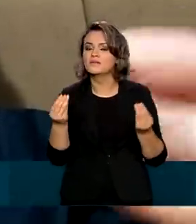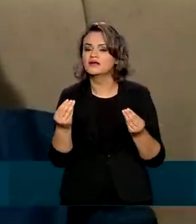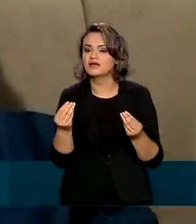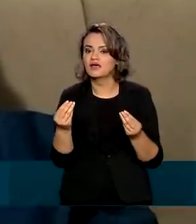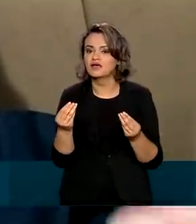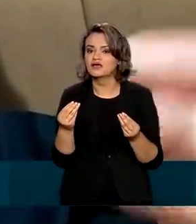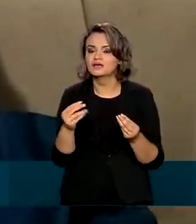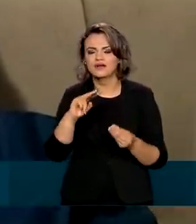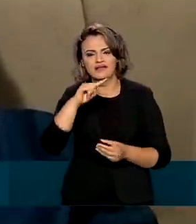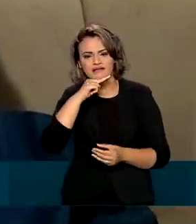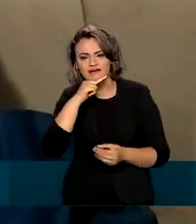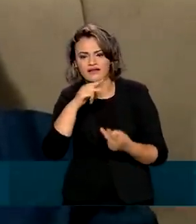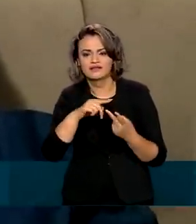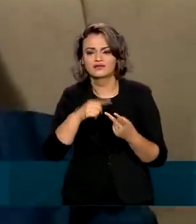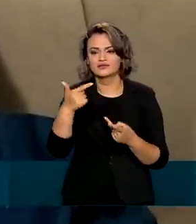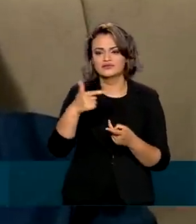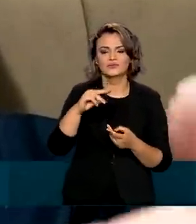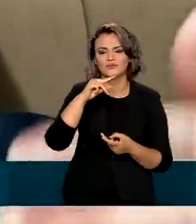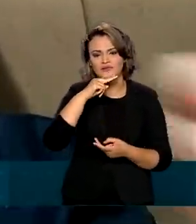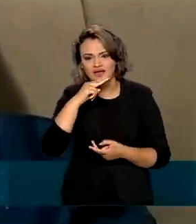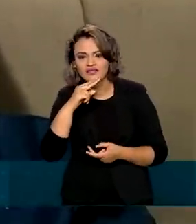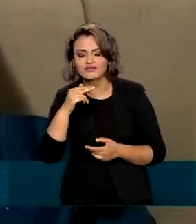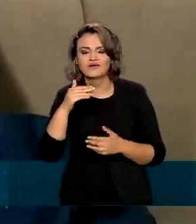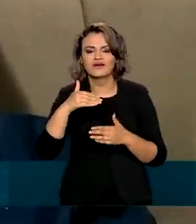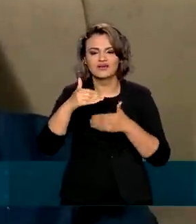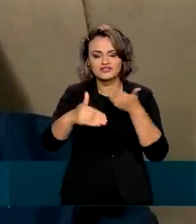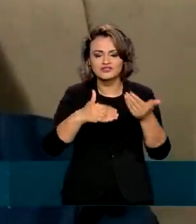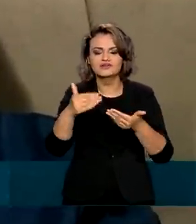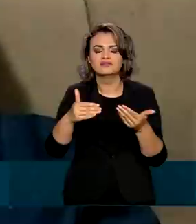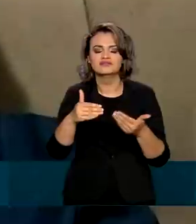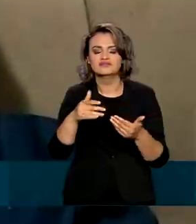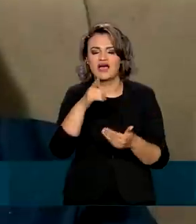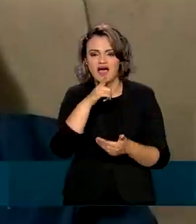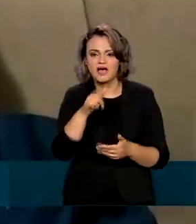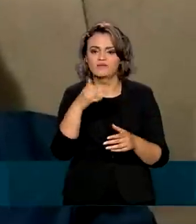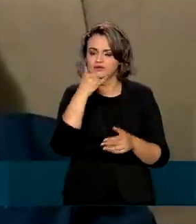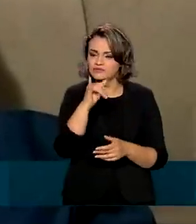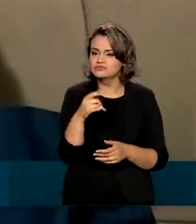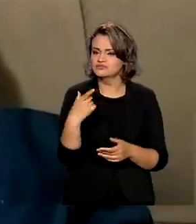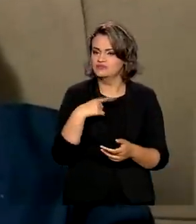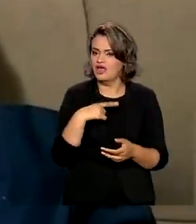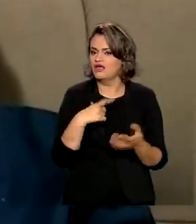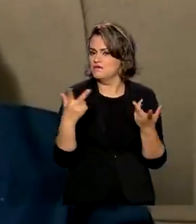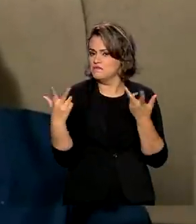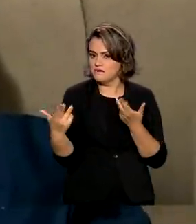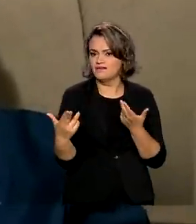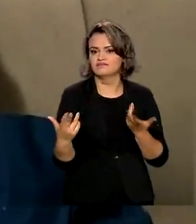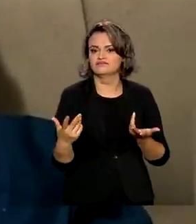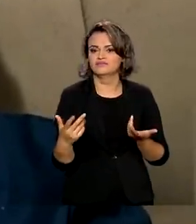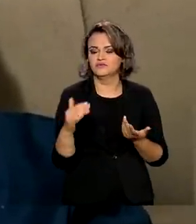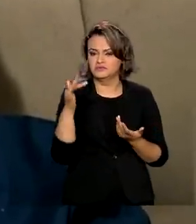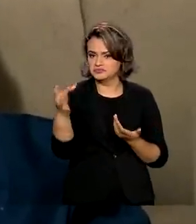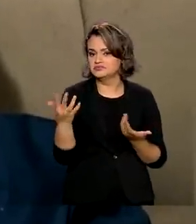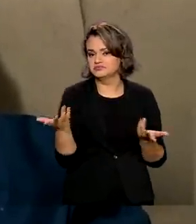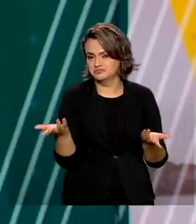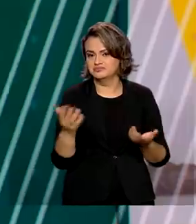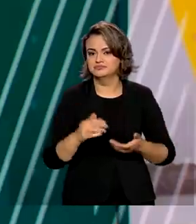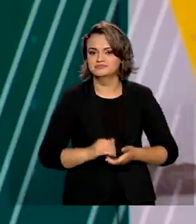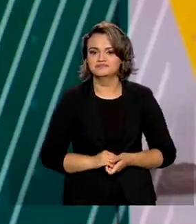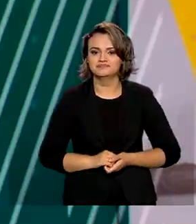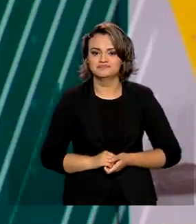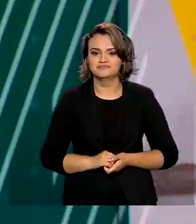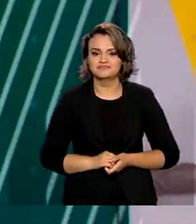netos e bisnetos tenham esses recursos naturais à sua disposição também, quando eles precisarem.